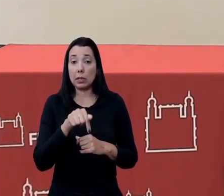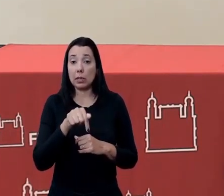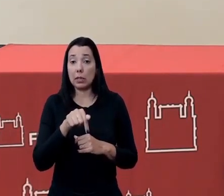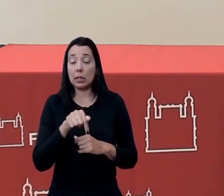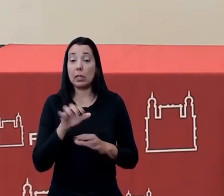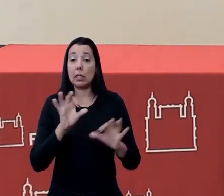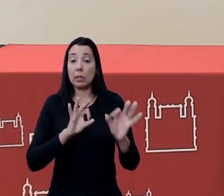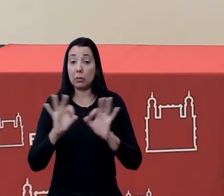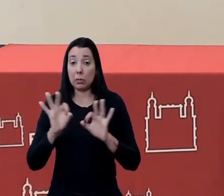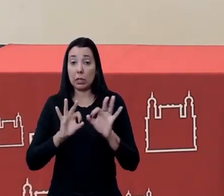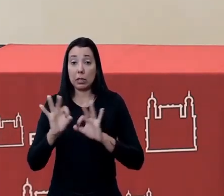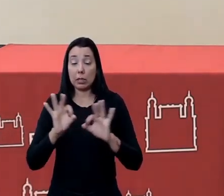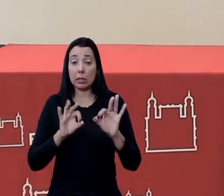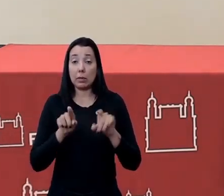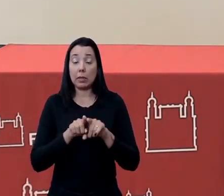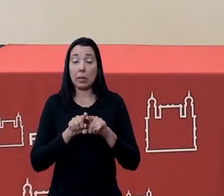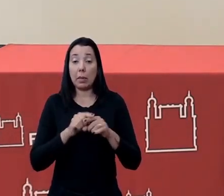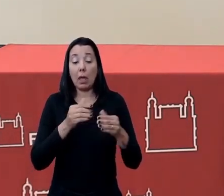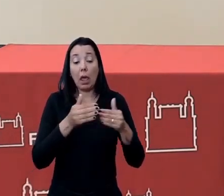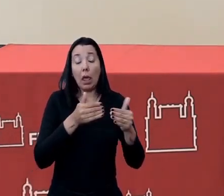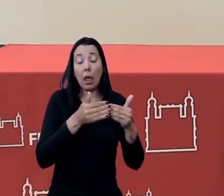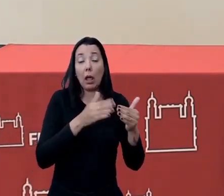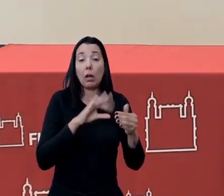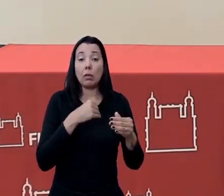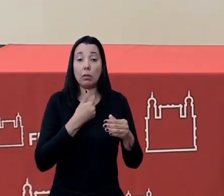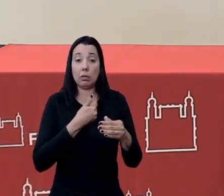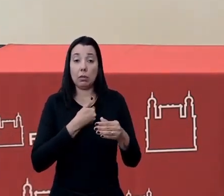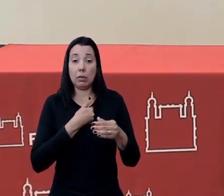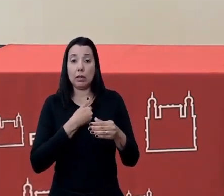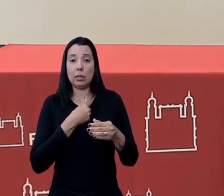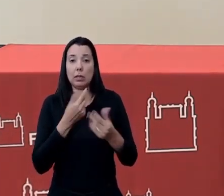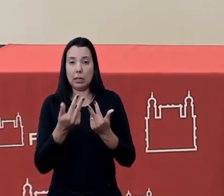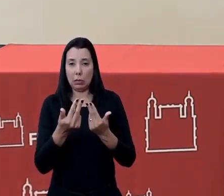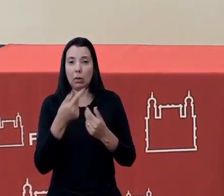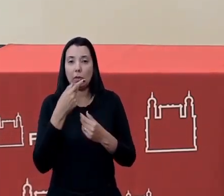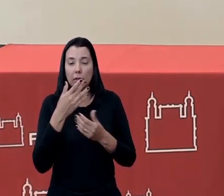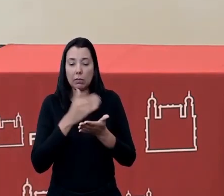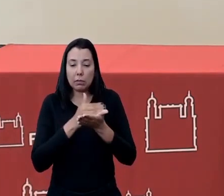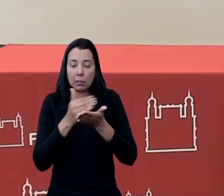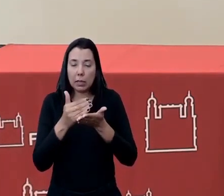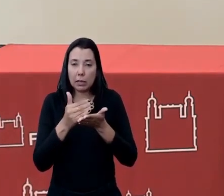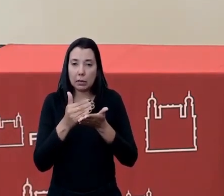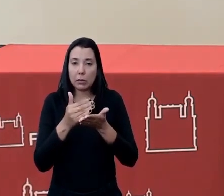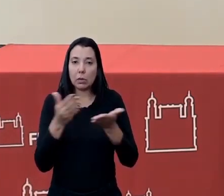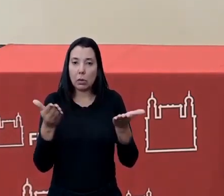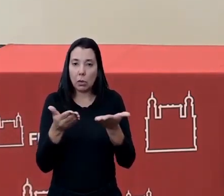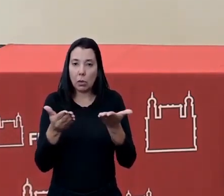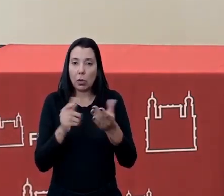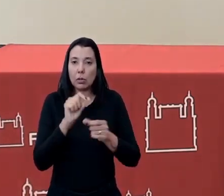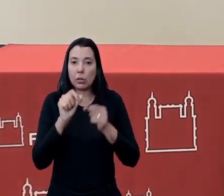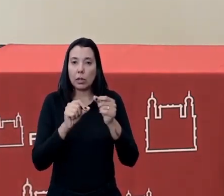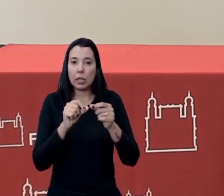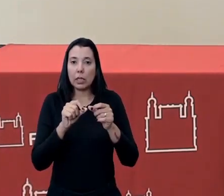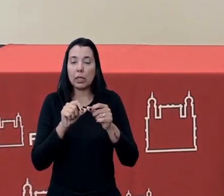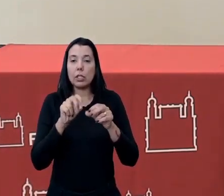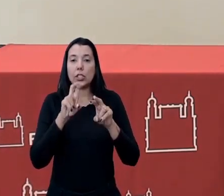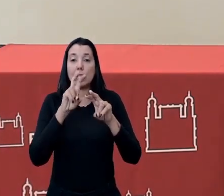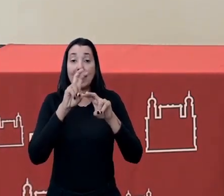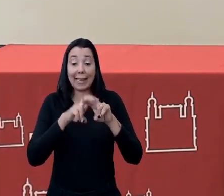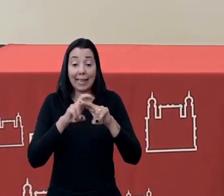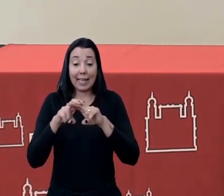na organização e na articulação com a gente é como eu falei aqui no início assim nós estamos hoje diante de cadeiras